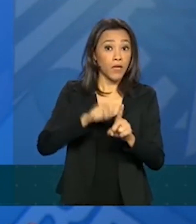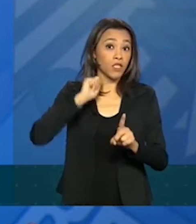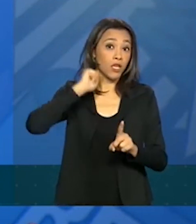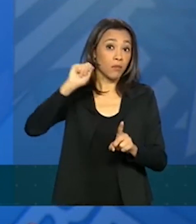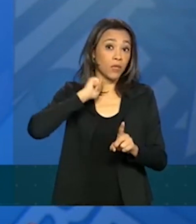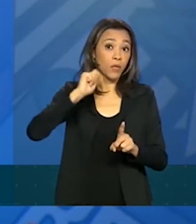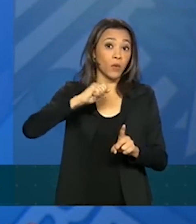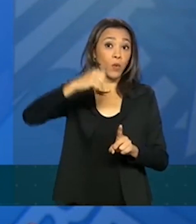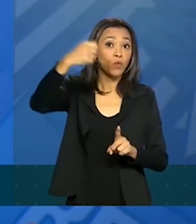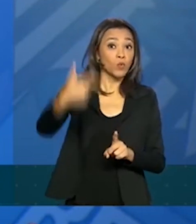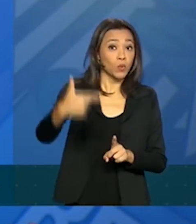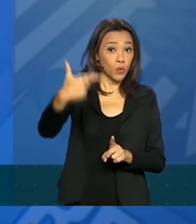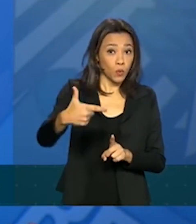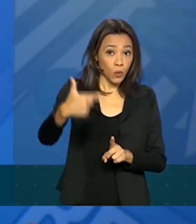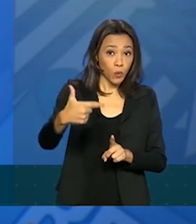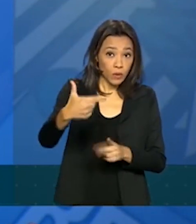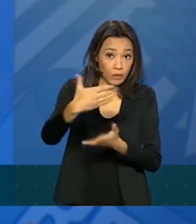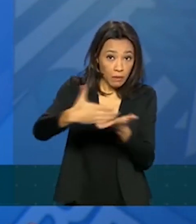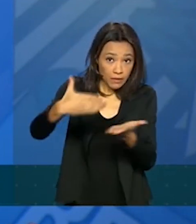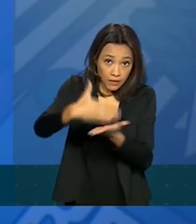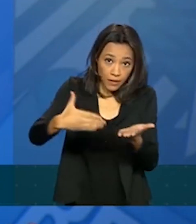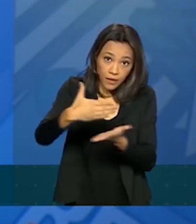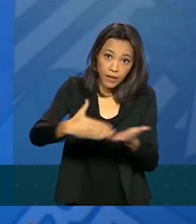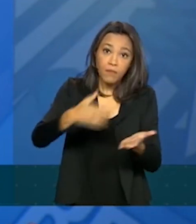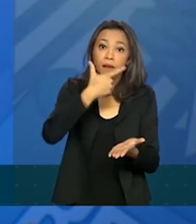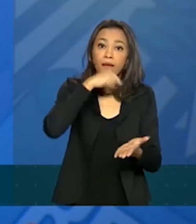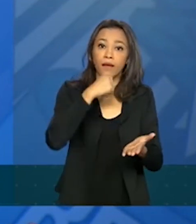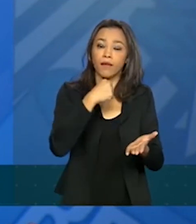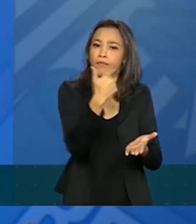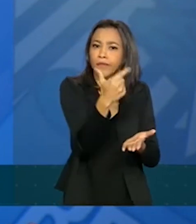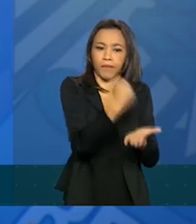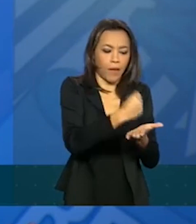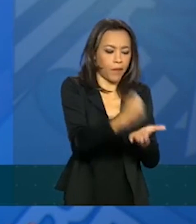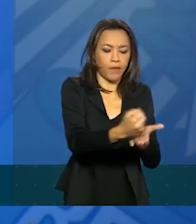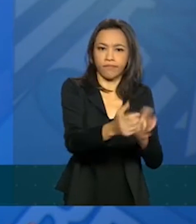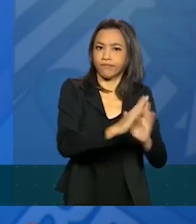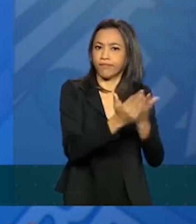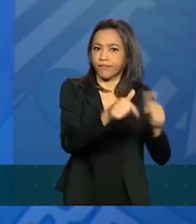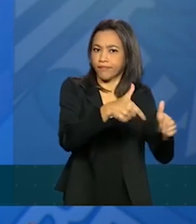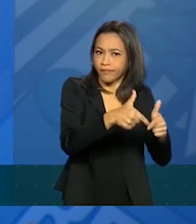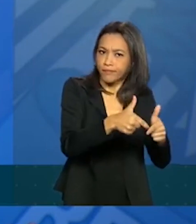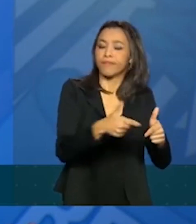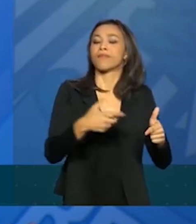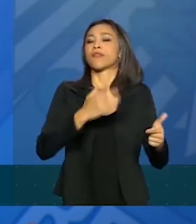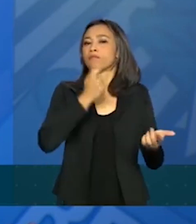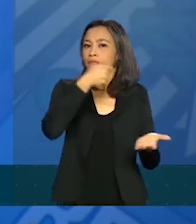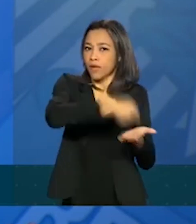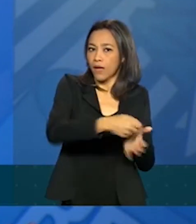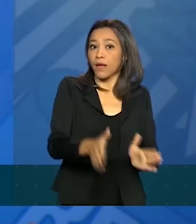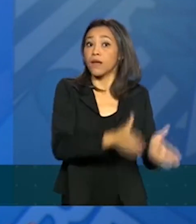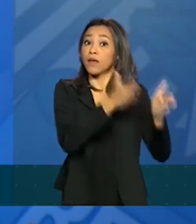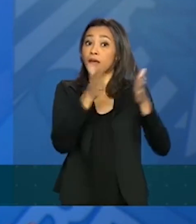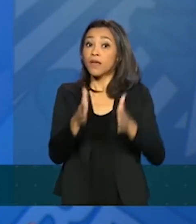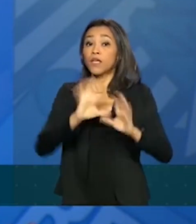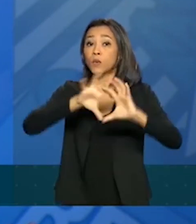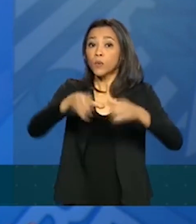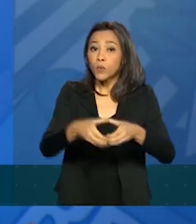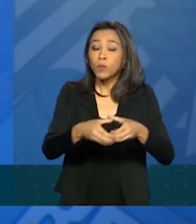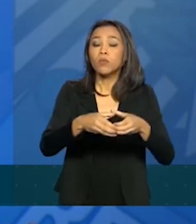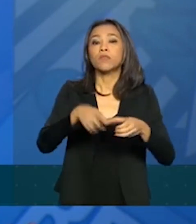parcelas, tanto para os trabalhadores informais, quanto para os trabalhadores do Cadastro Único.